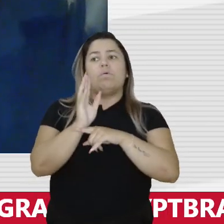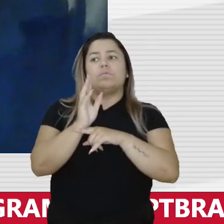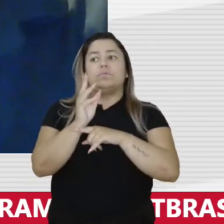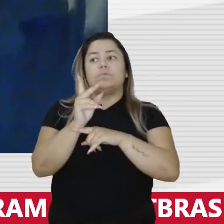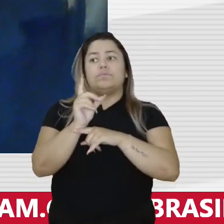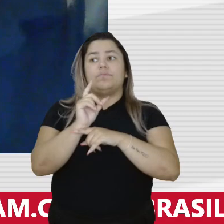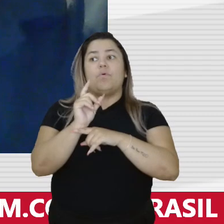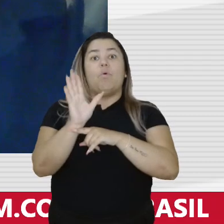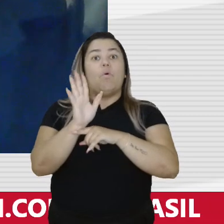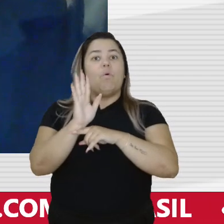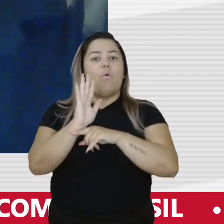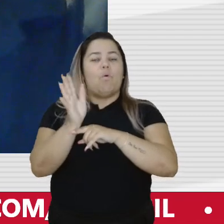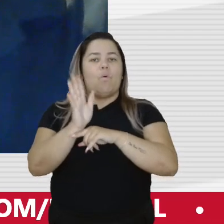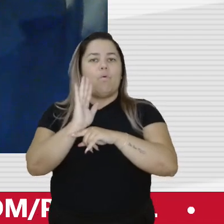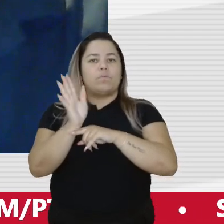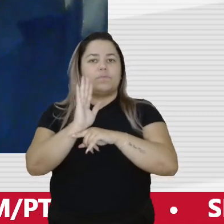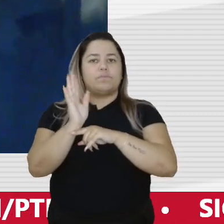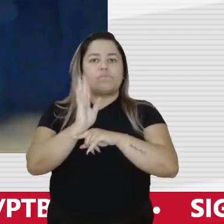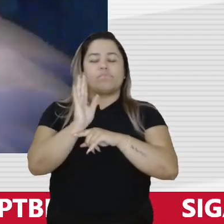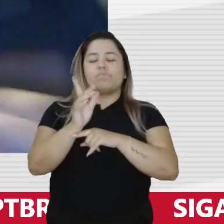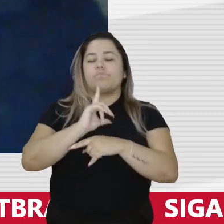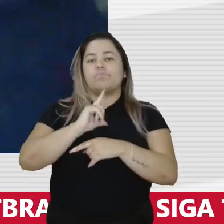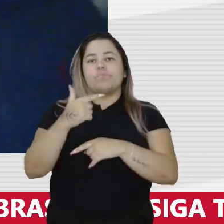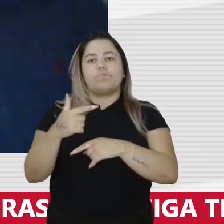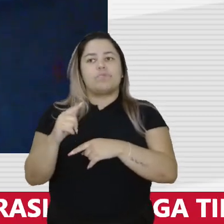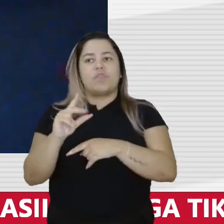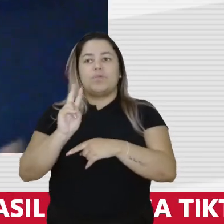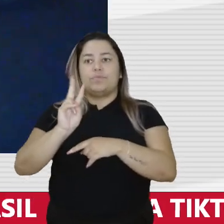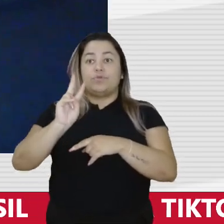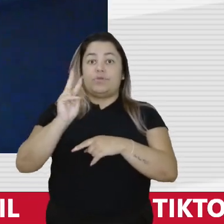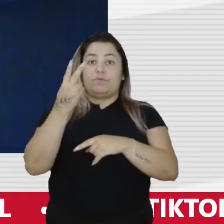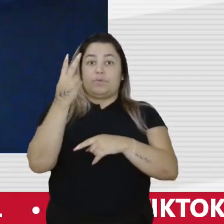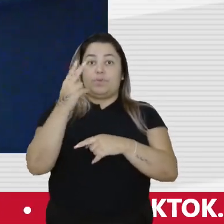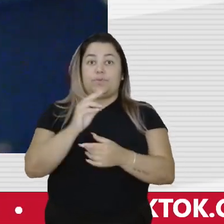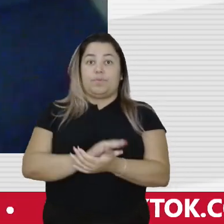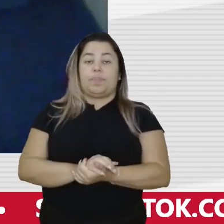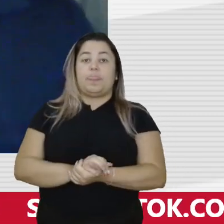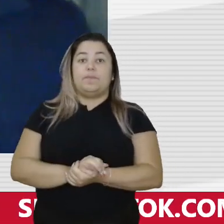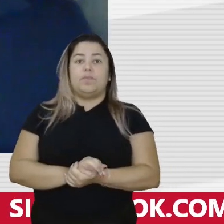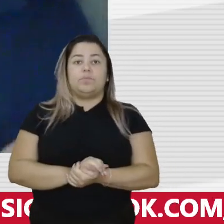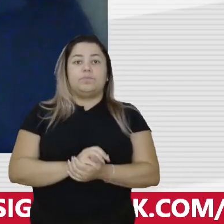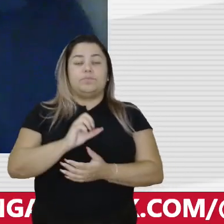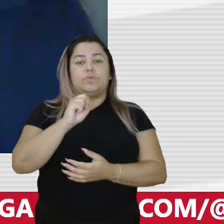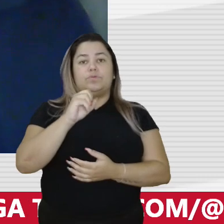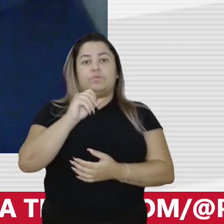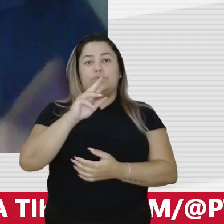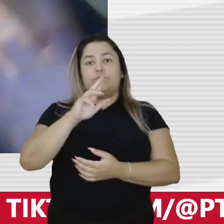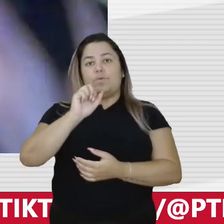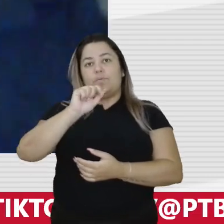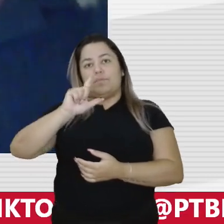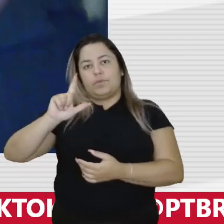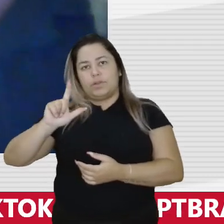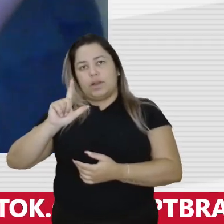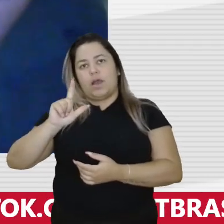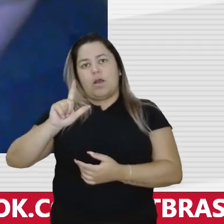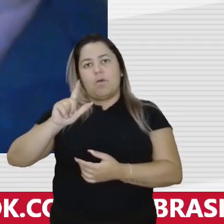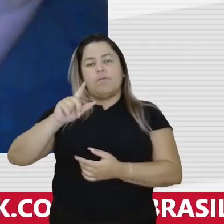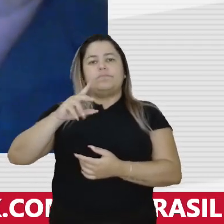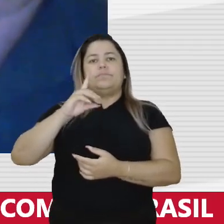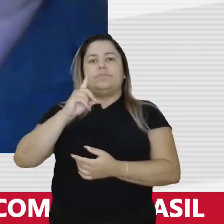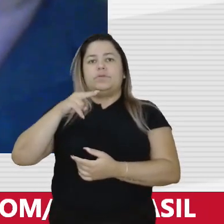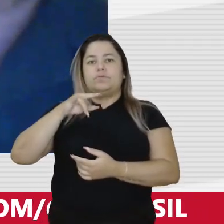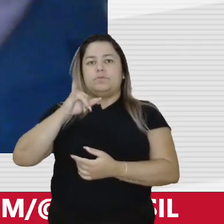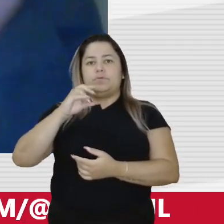chamado Sobrar o Homem que Não Tinha Preço, é um áudio do Sobral Pinto, denunciando